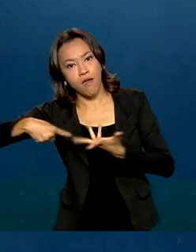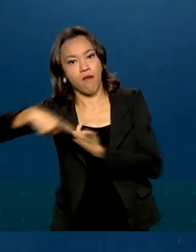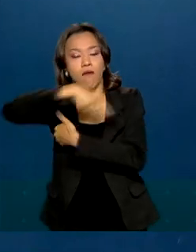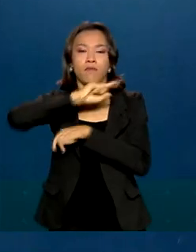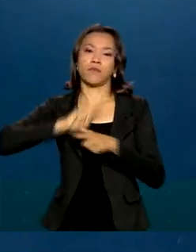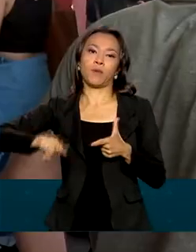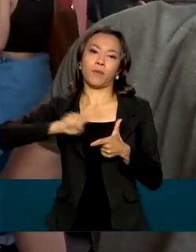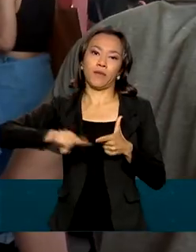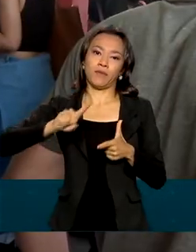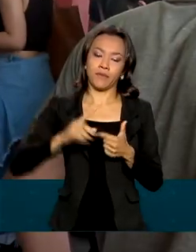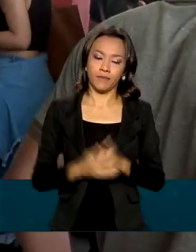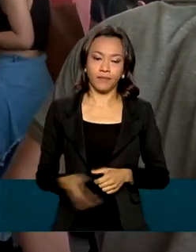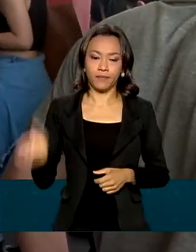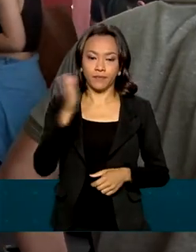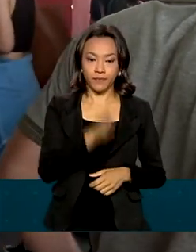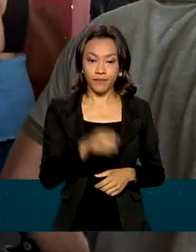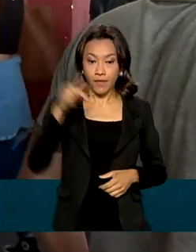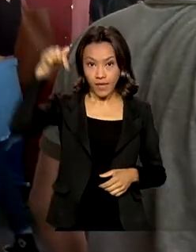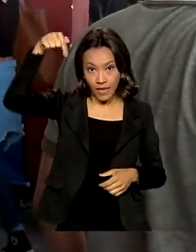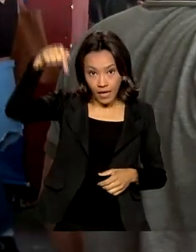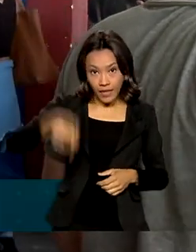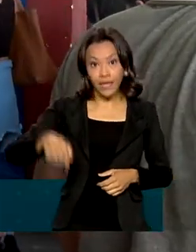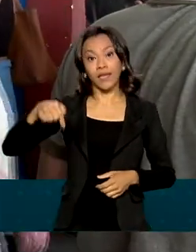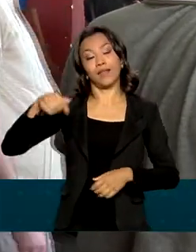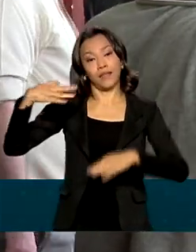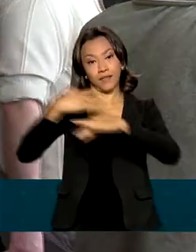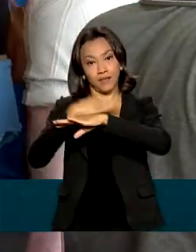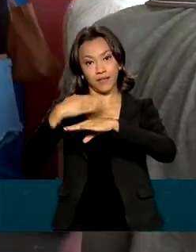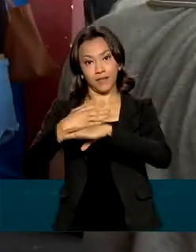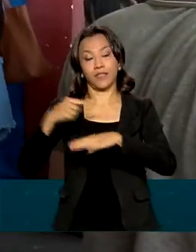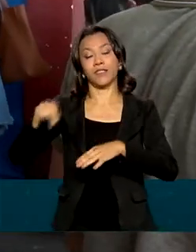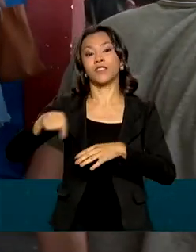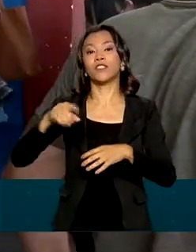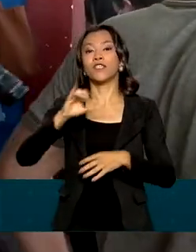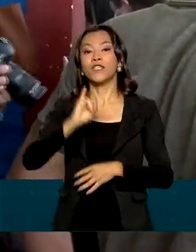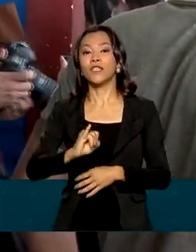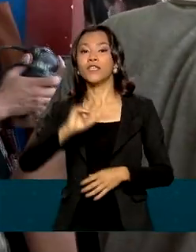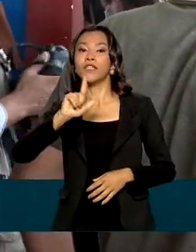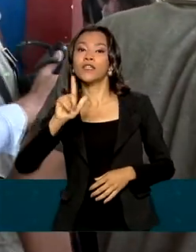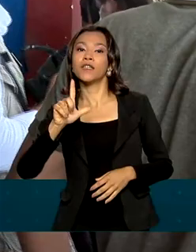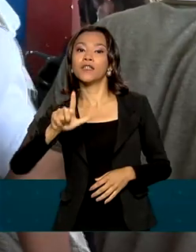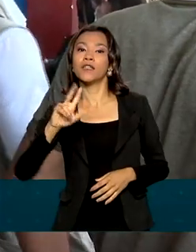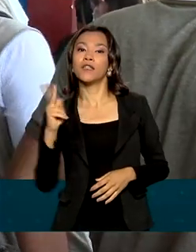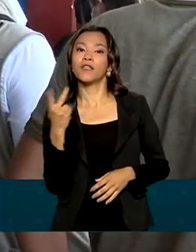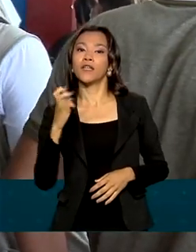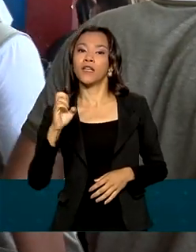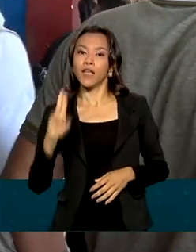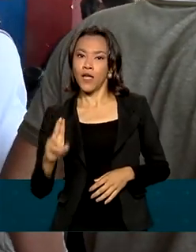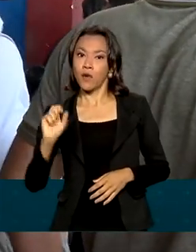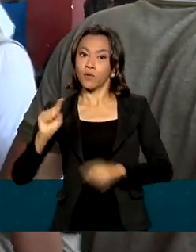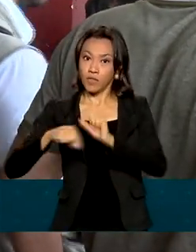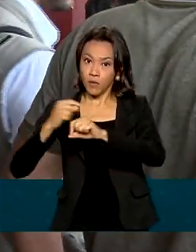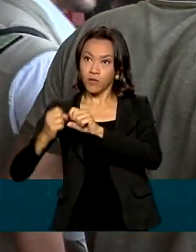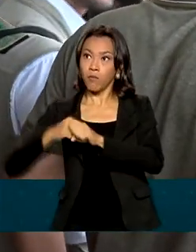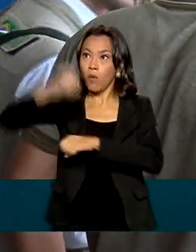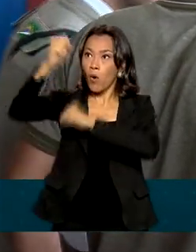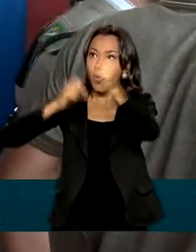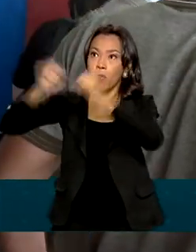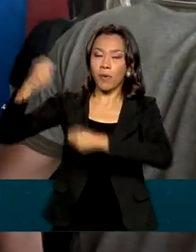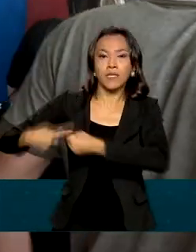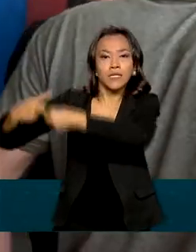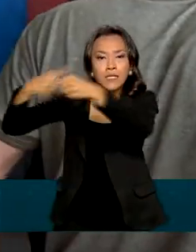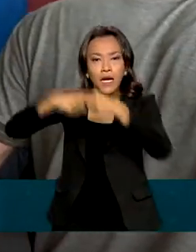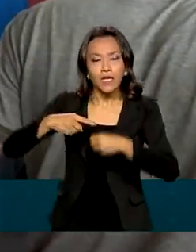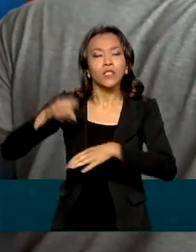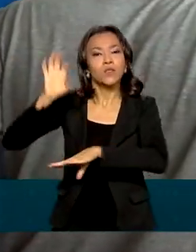generalista. Daqui de Ilhéus, os médicos seguem para as cidades baianas que decretaram situação de emergência e